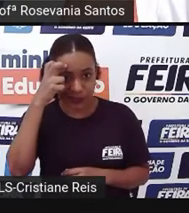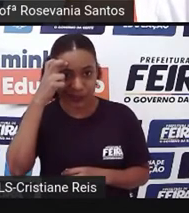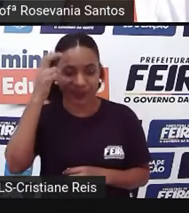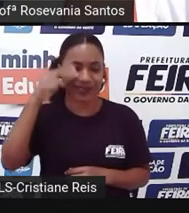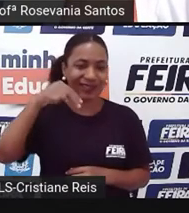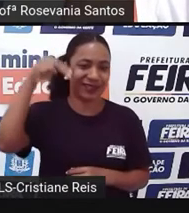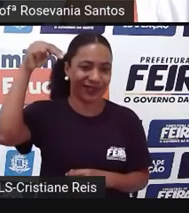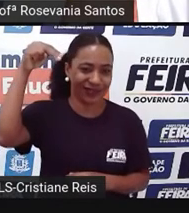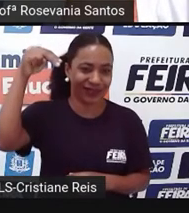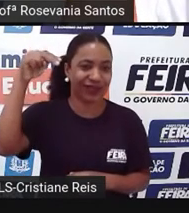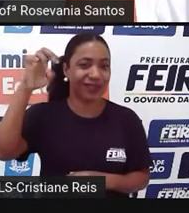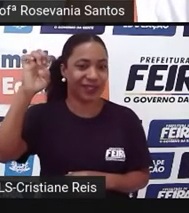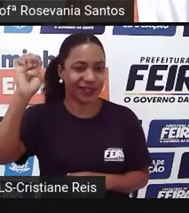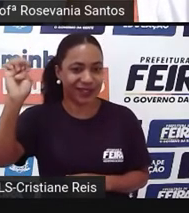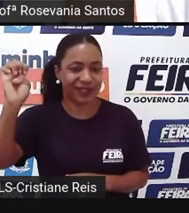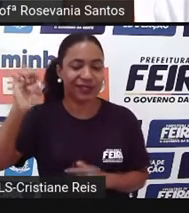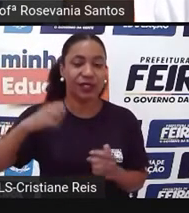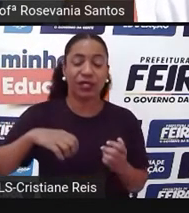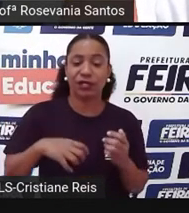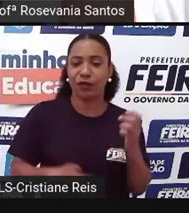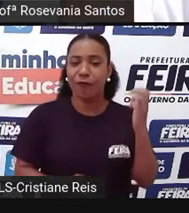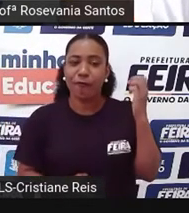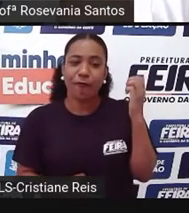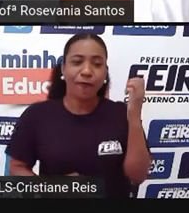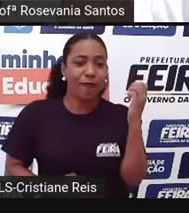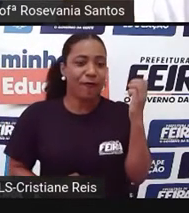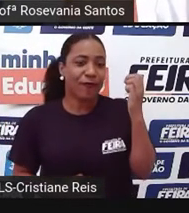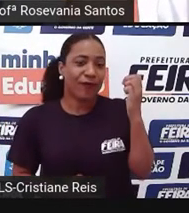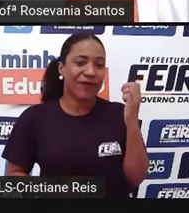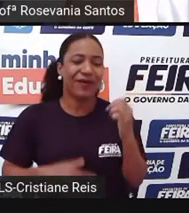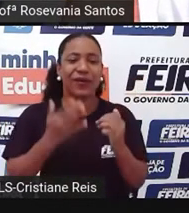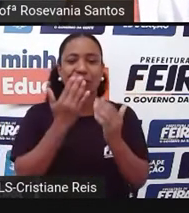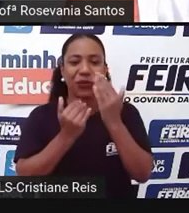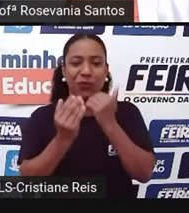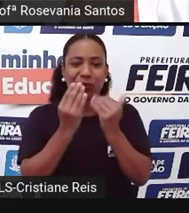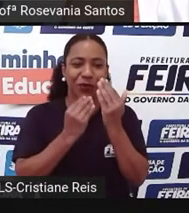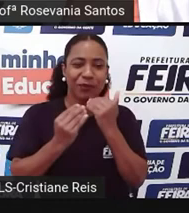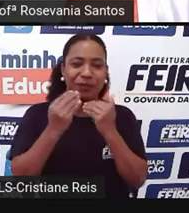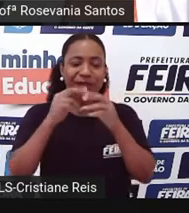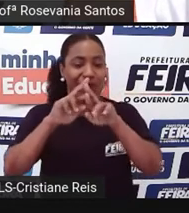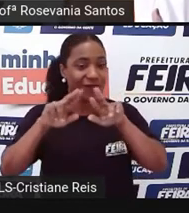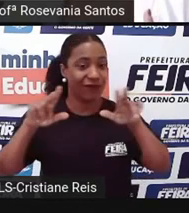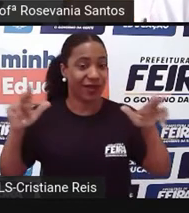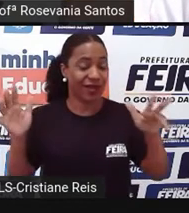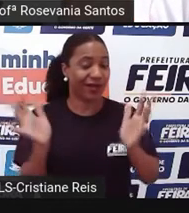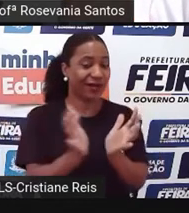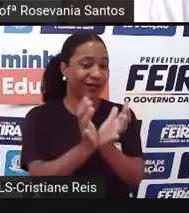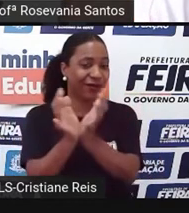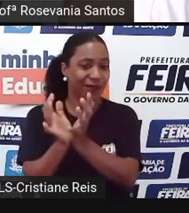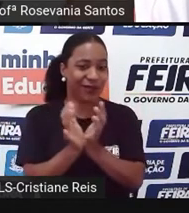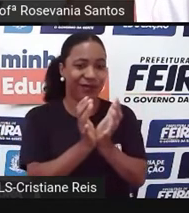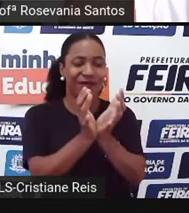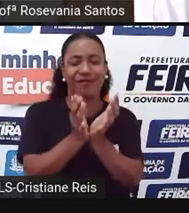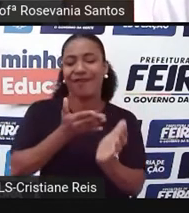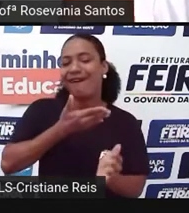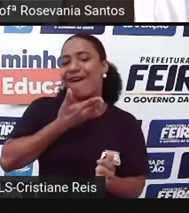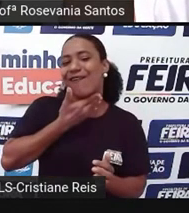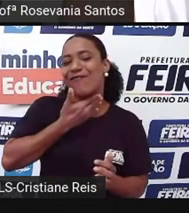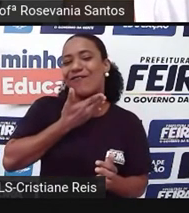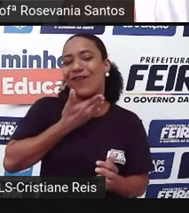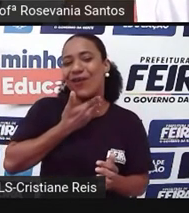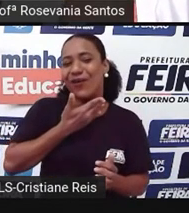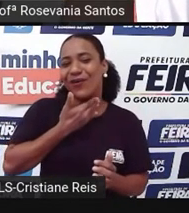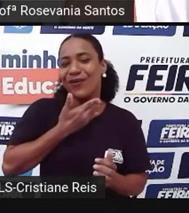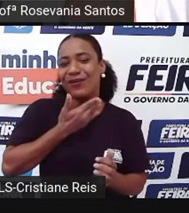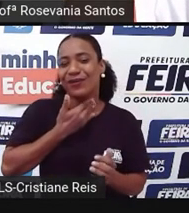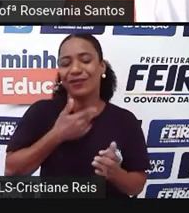maravilhosa, o forró, as nossas comidas típicas, o nosso povo, o nosso jeito de falar, né, então,